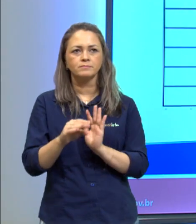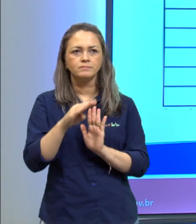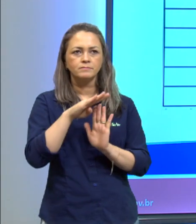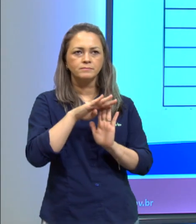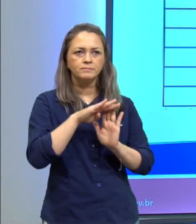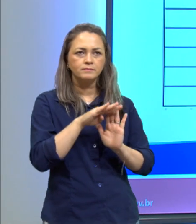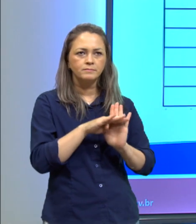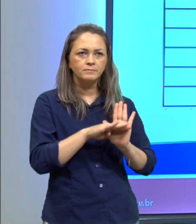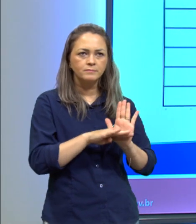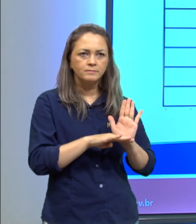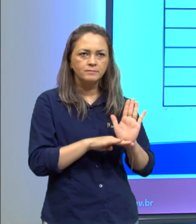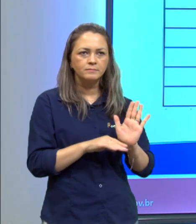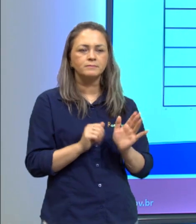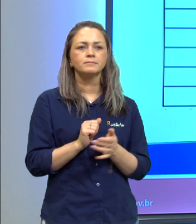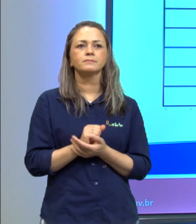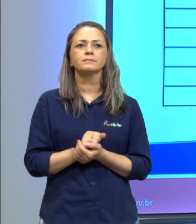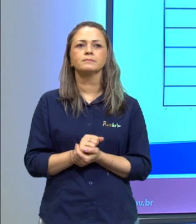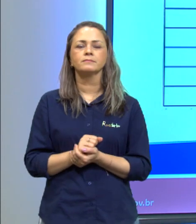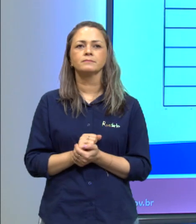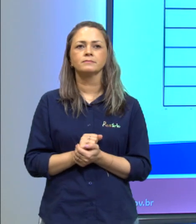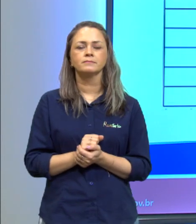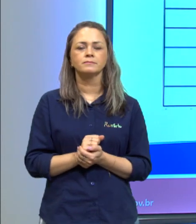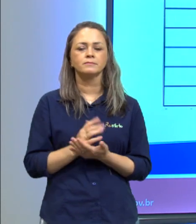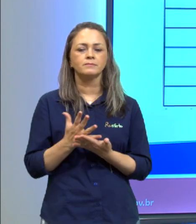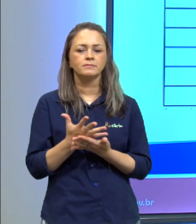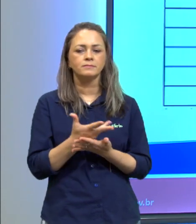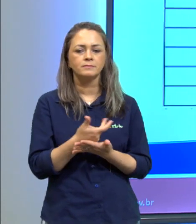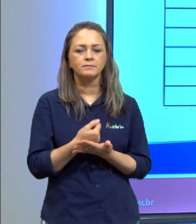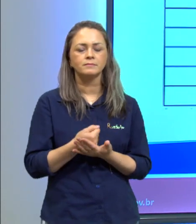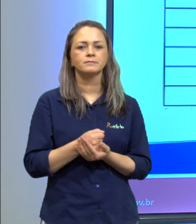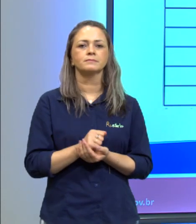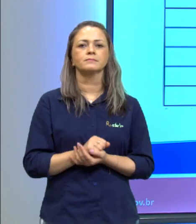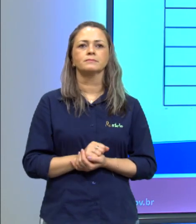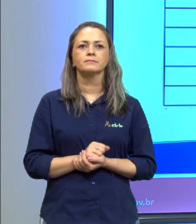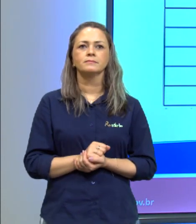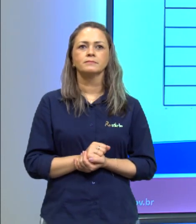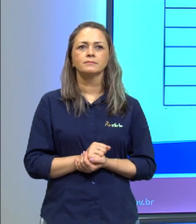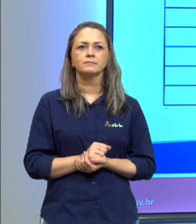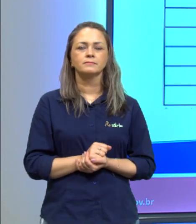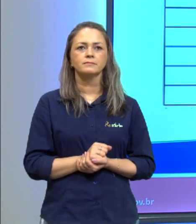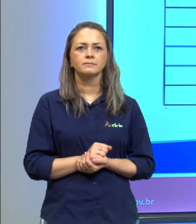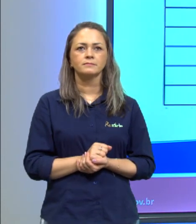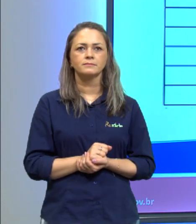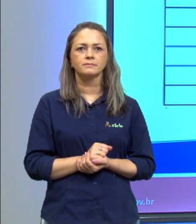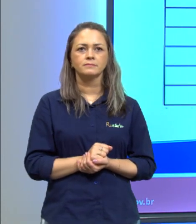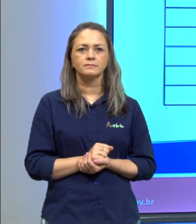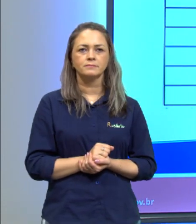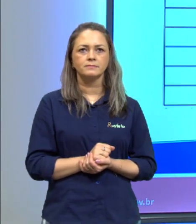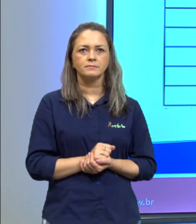né de de dados certo então tranquilo uma questão o